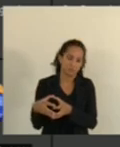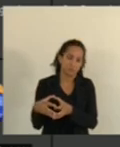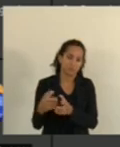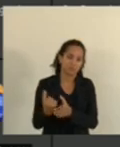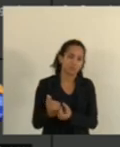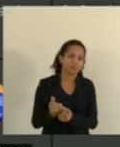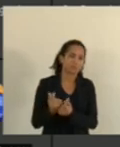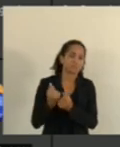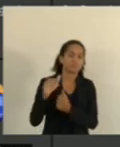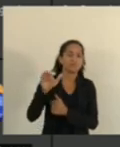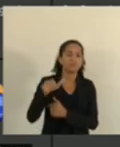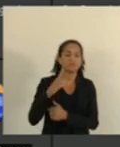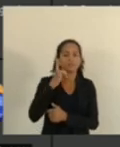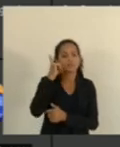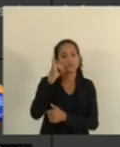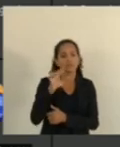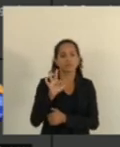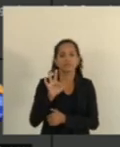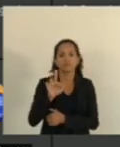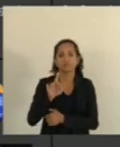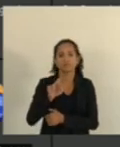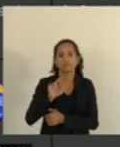finanças Deputado Freitas Como vota?